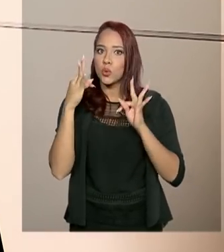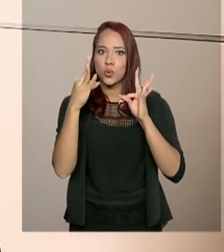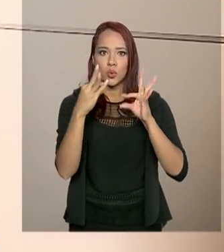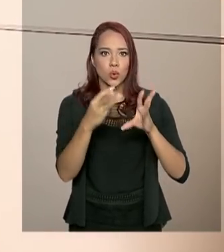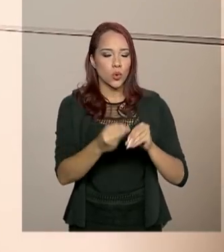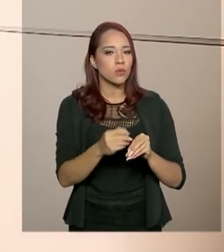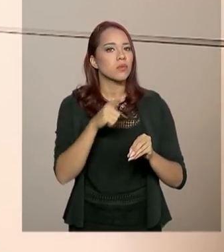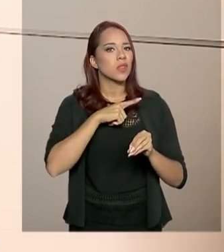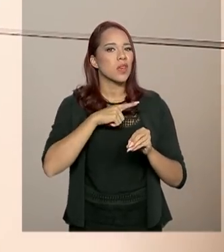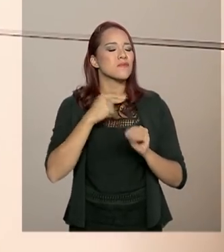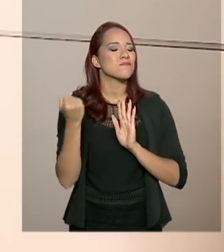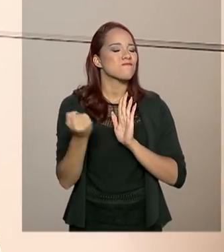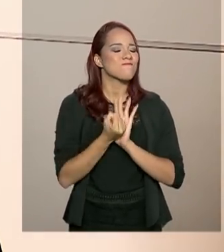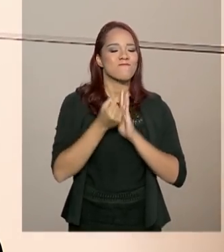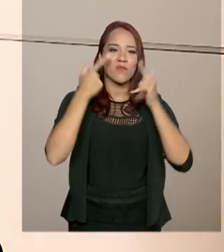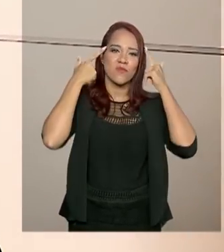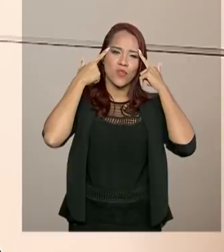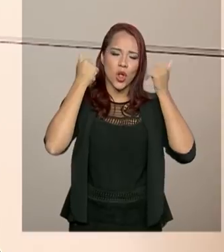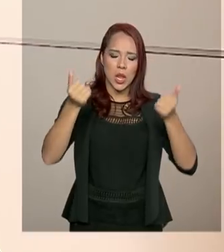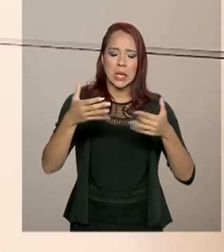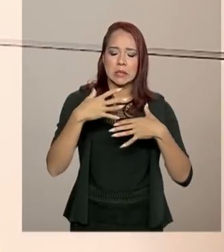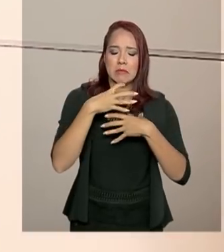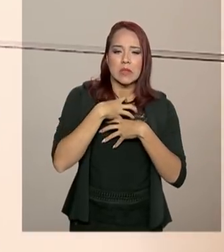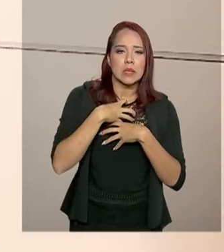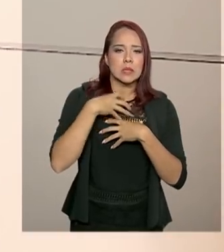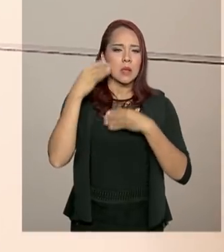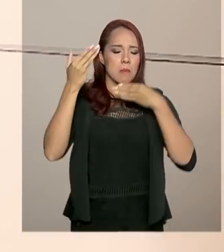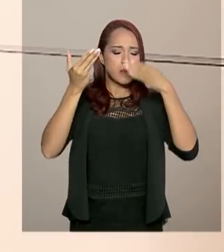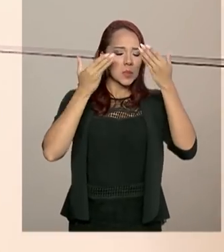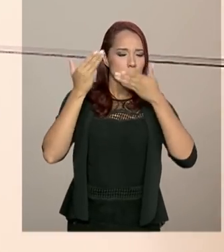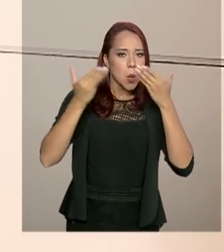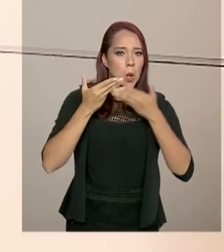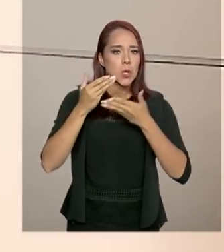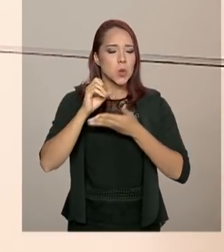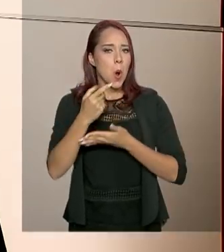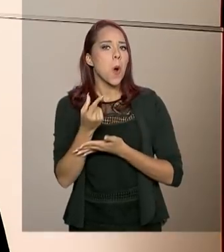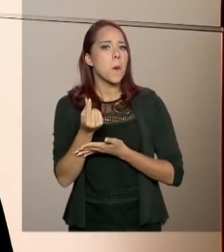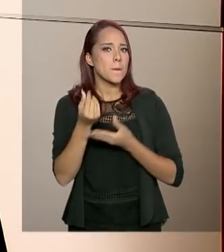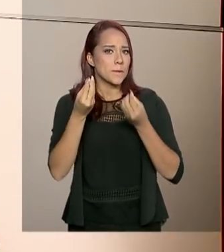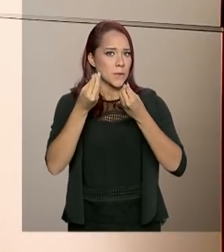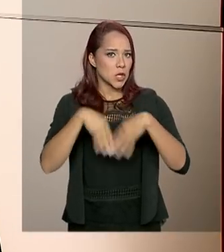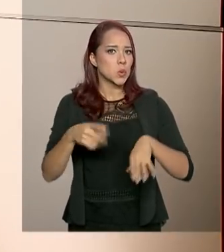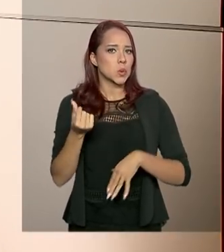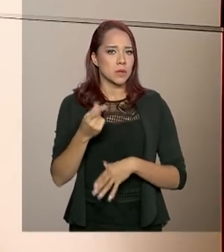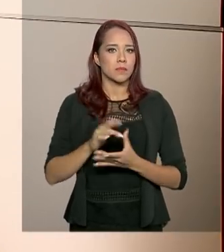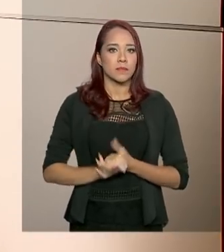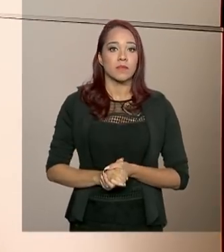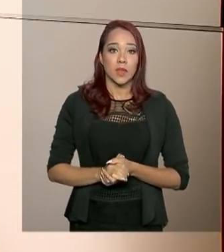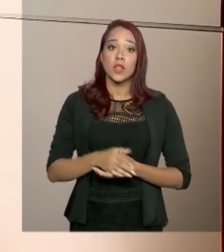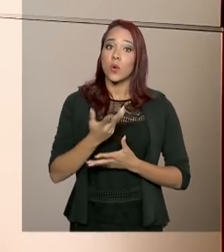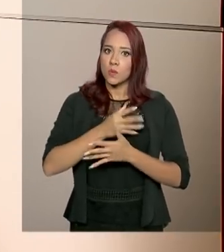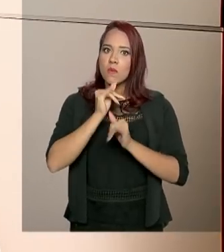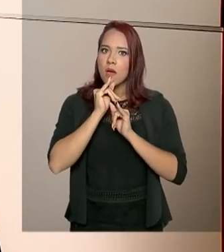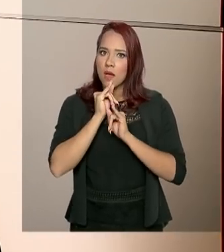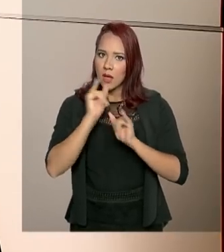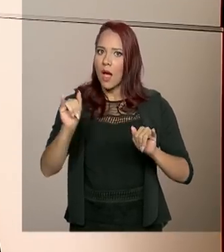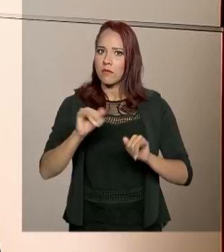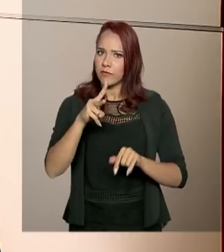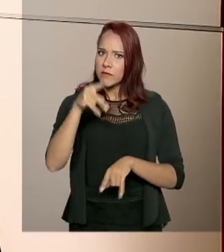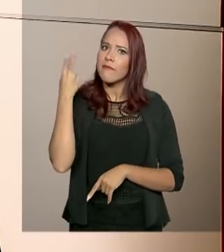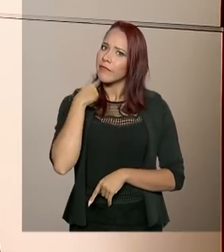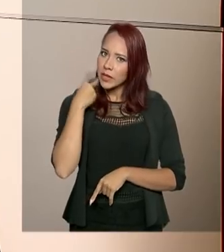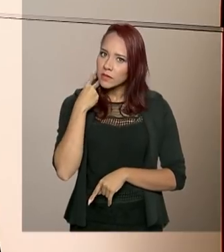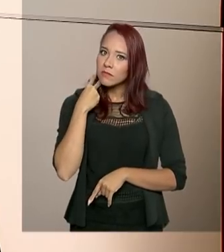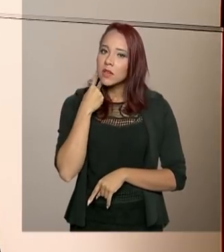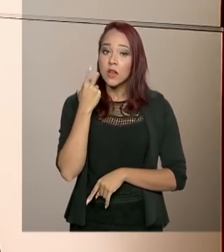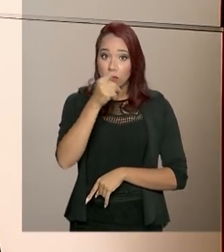marcados pela violência física, psicológica ou financeira. O recado que eu deixo aqui para as vítimas é